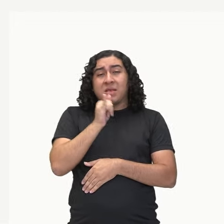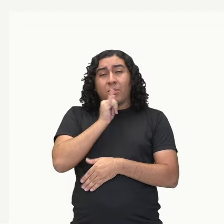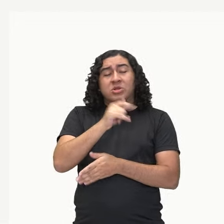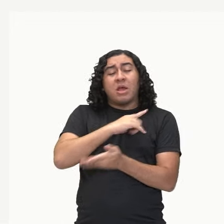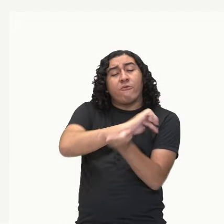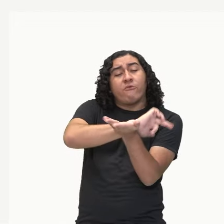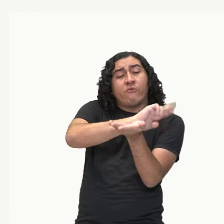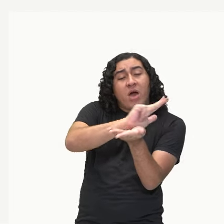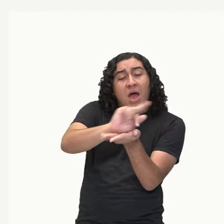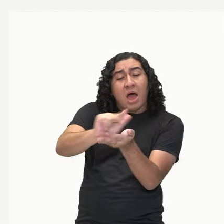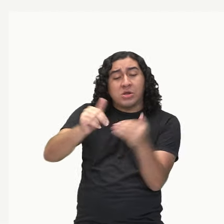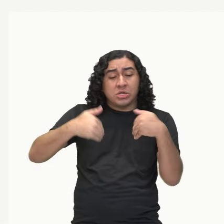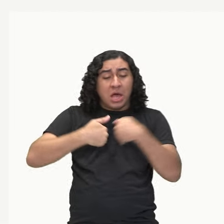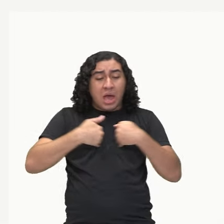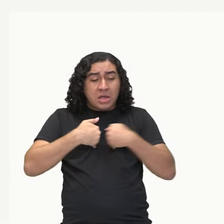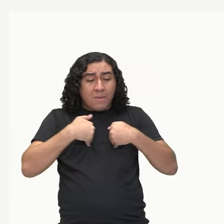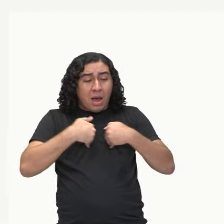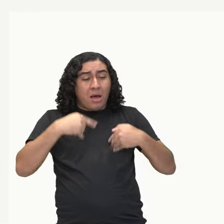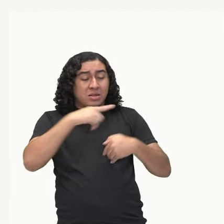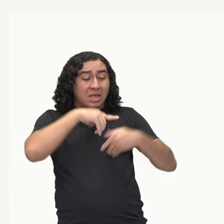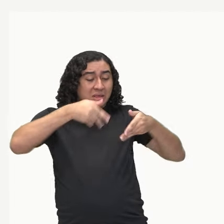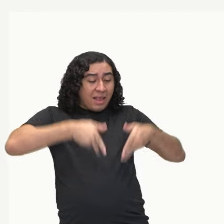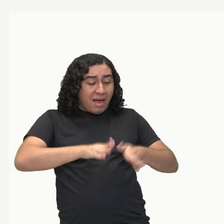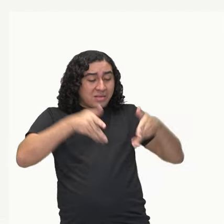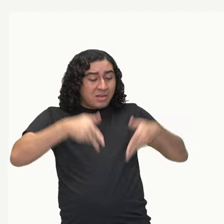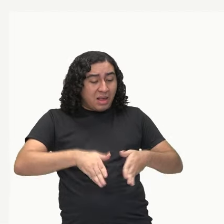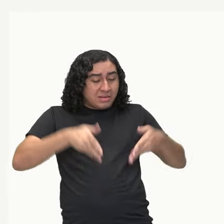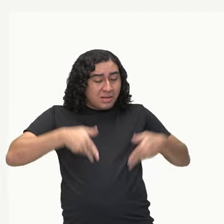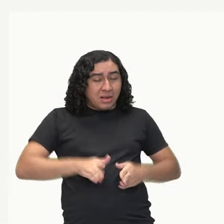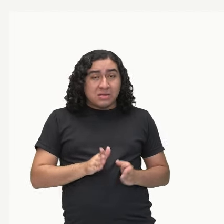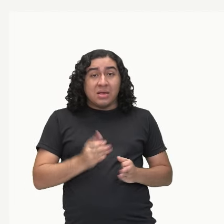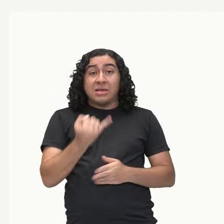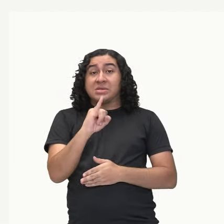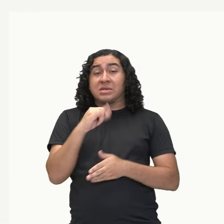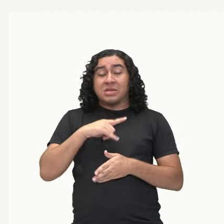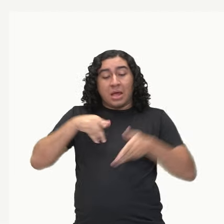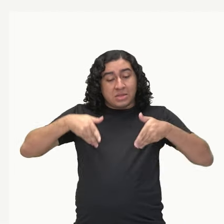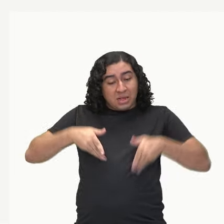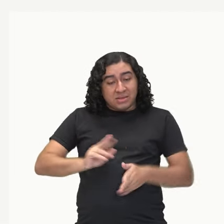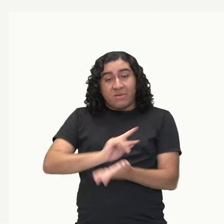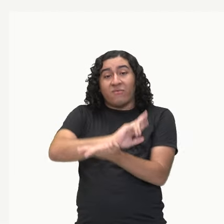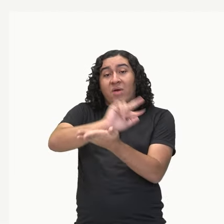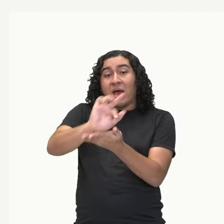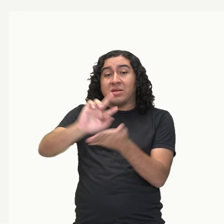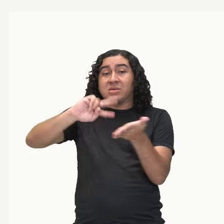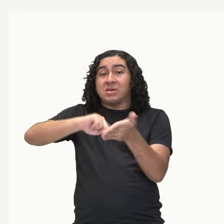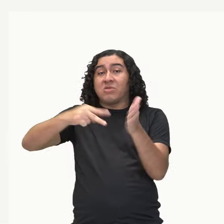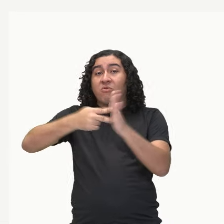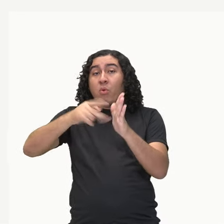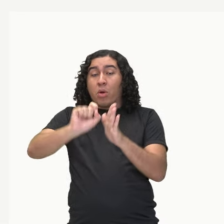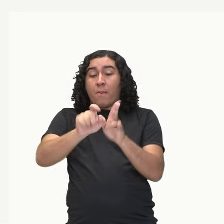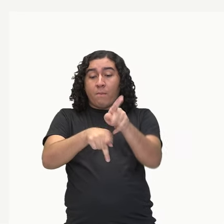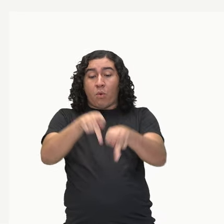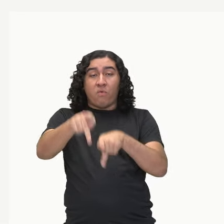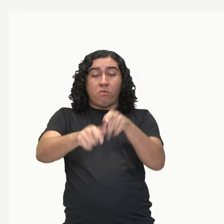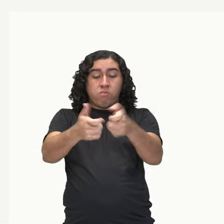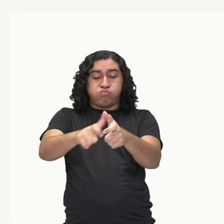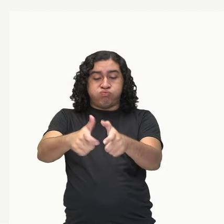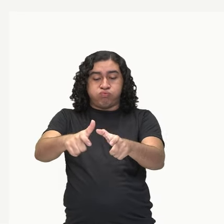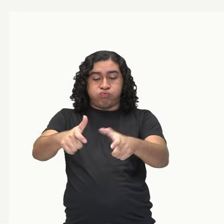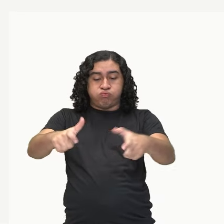espécies de capivaras nessa população. Se está nascendo várias capivaras, essa população vai o quê?